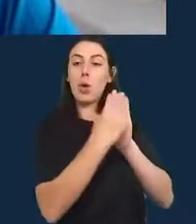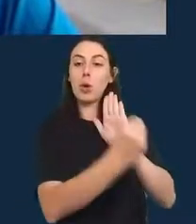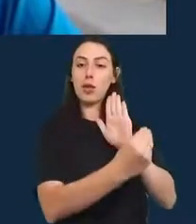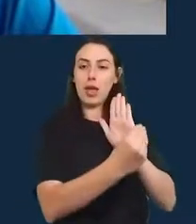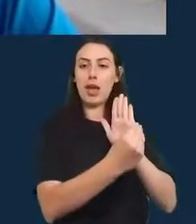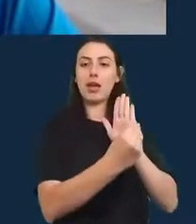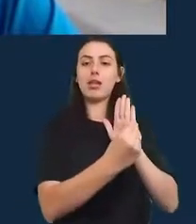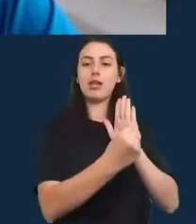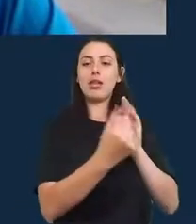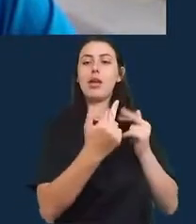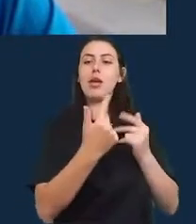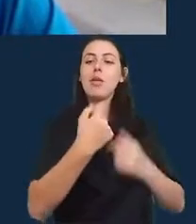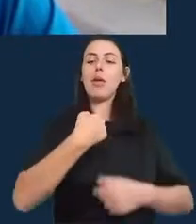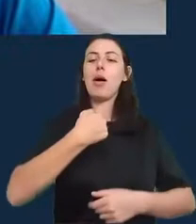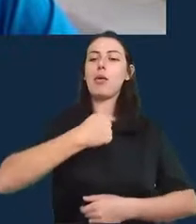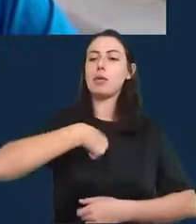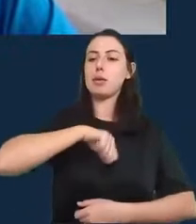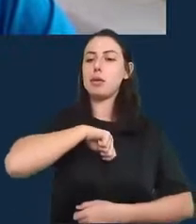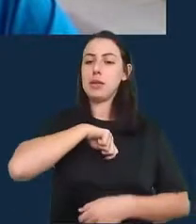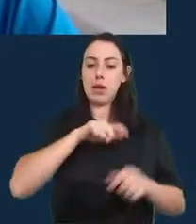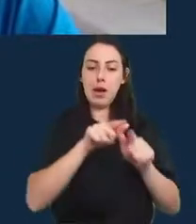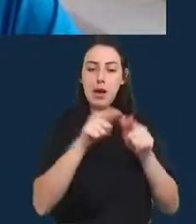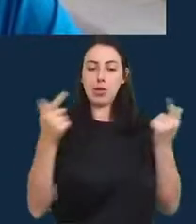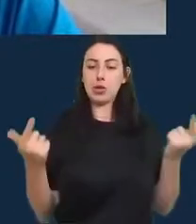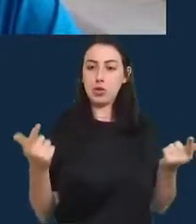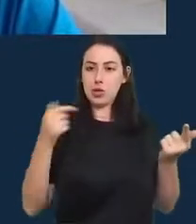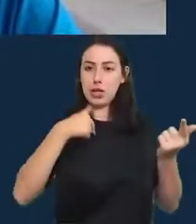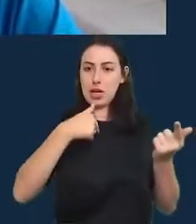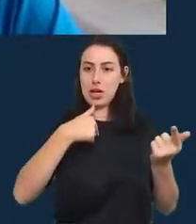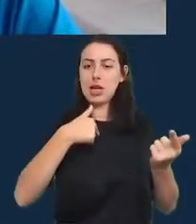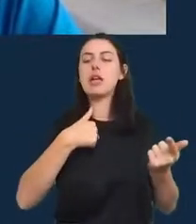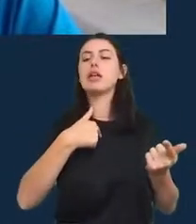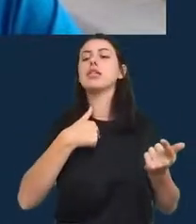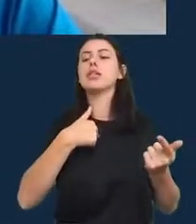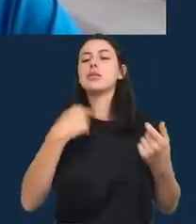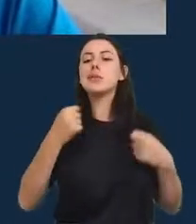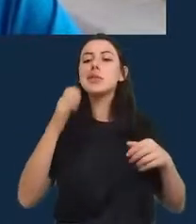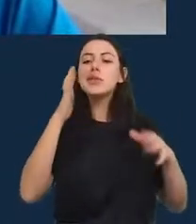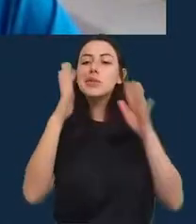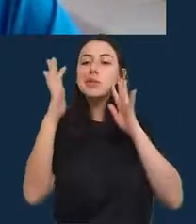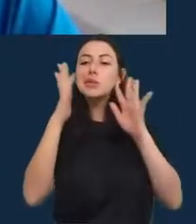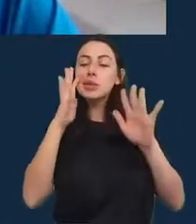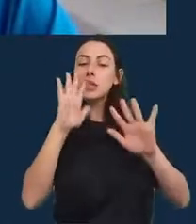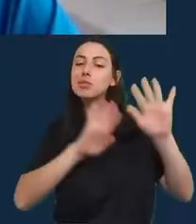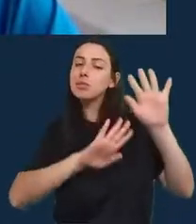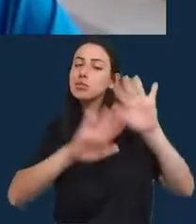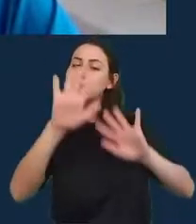pensar cuidadosamente sobre isso porque os erros provavelmente são piores